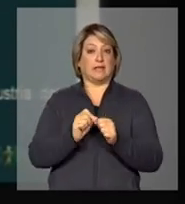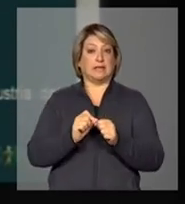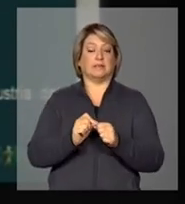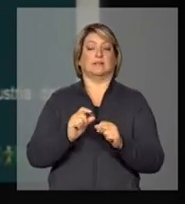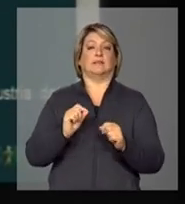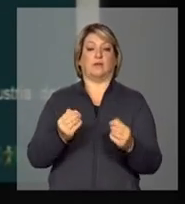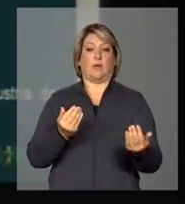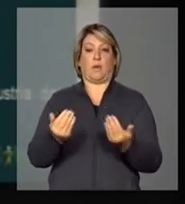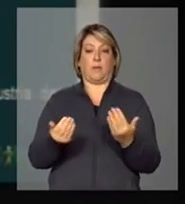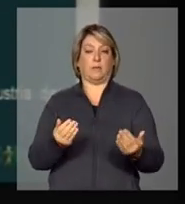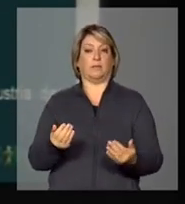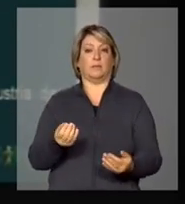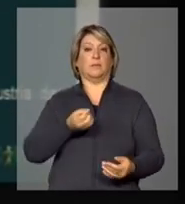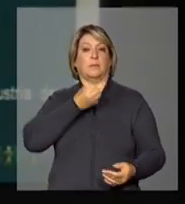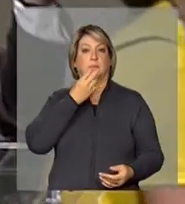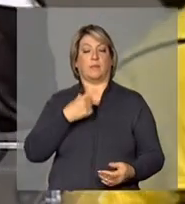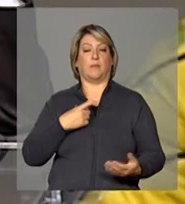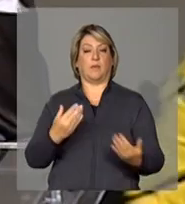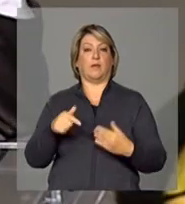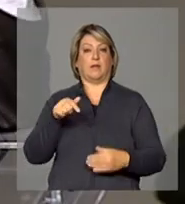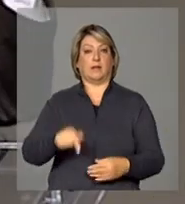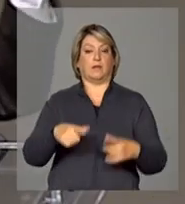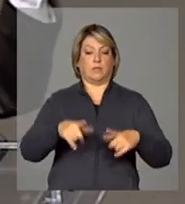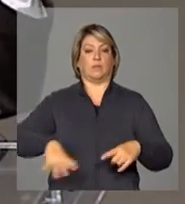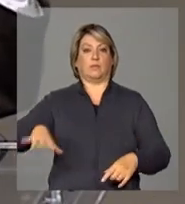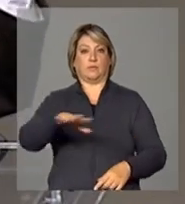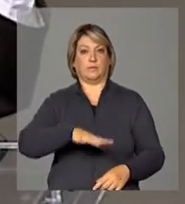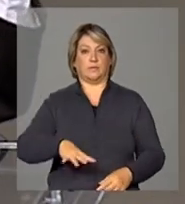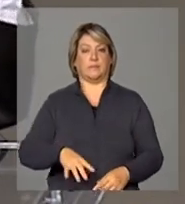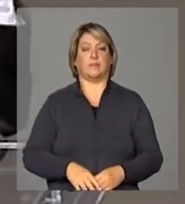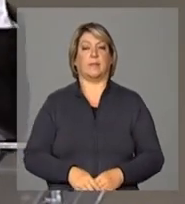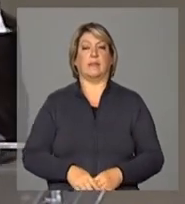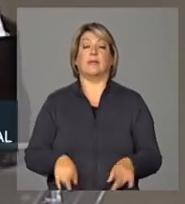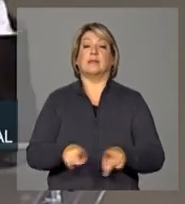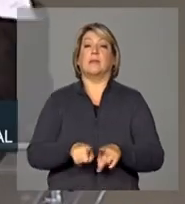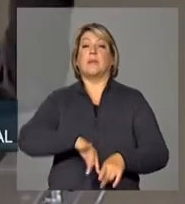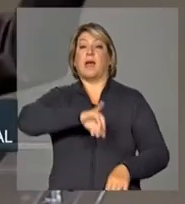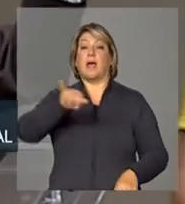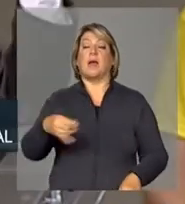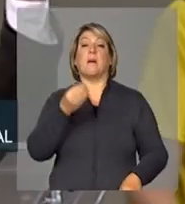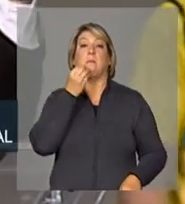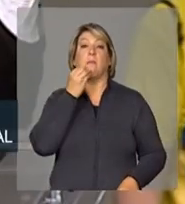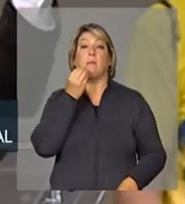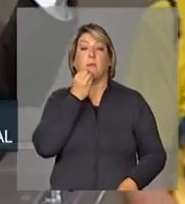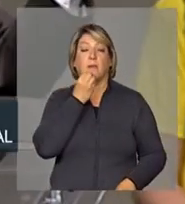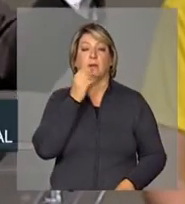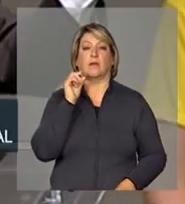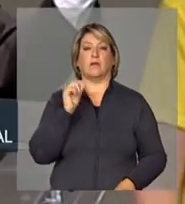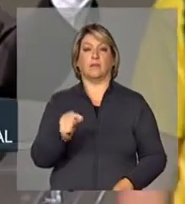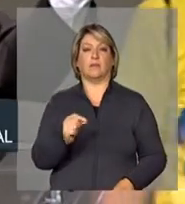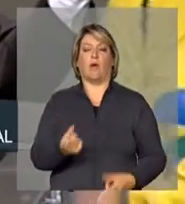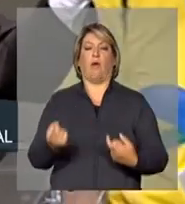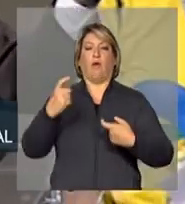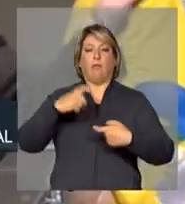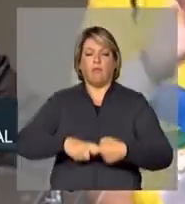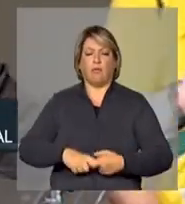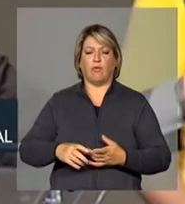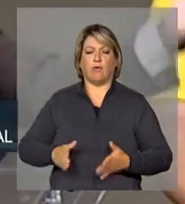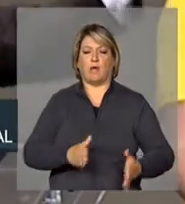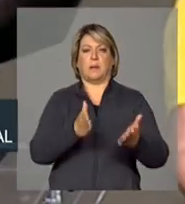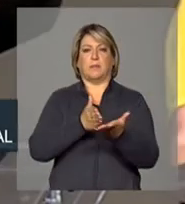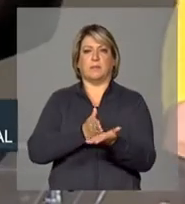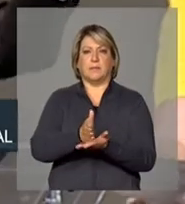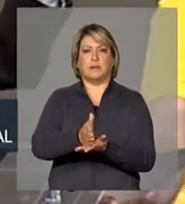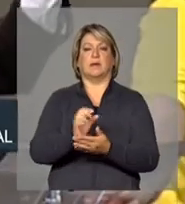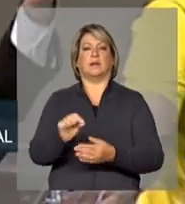reveladas dessas regiões, que aproveite os caminhos de relocalização industrial que já